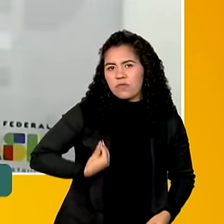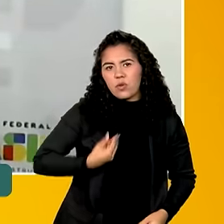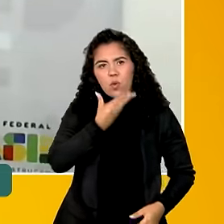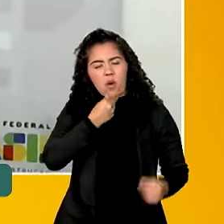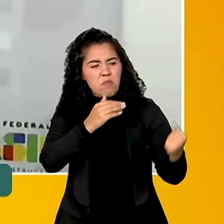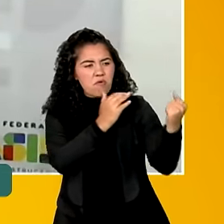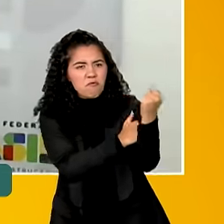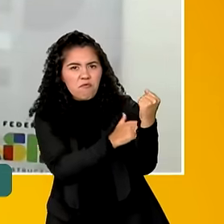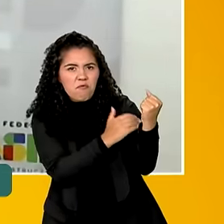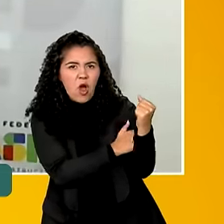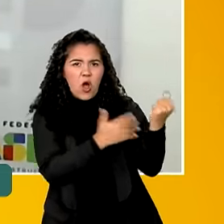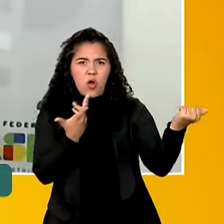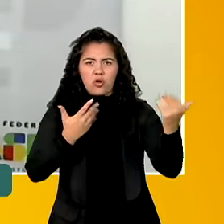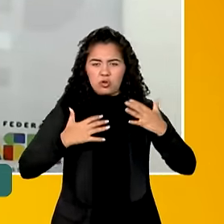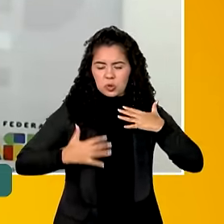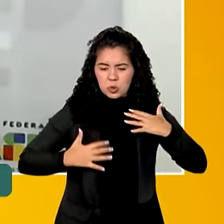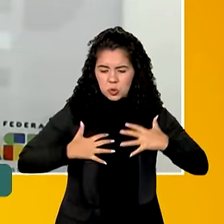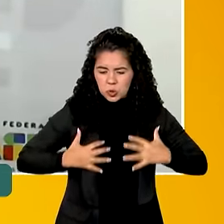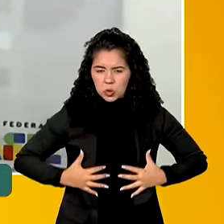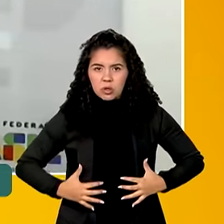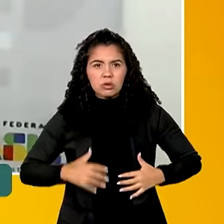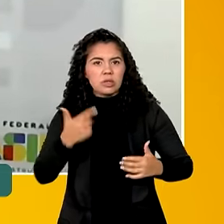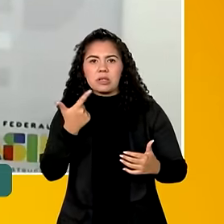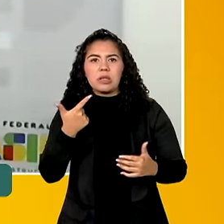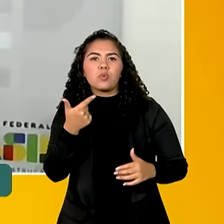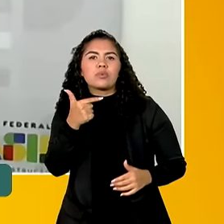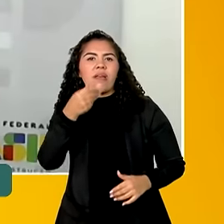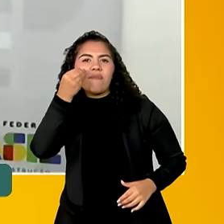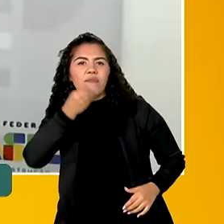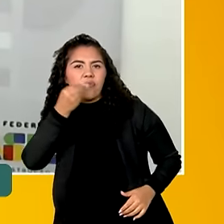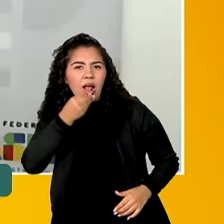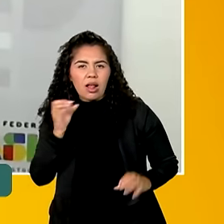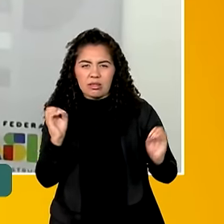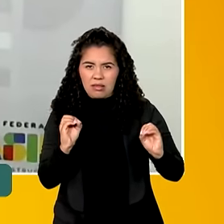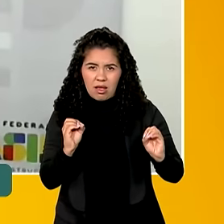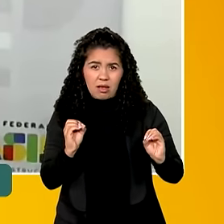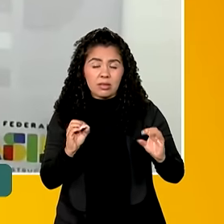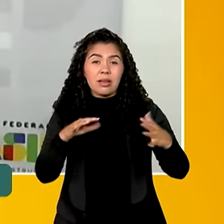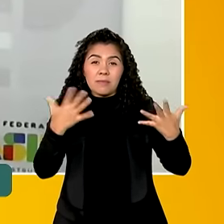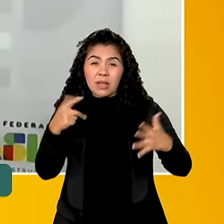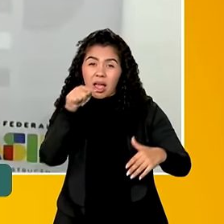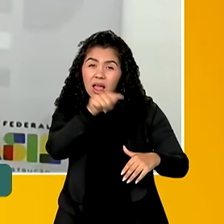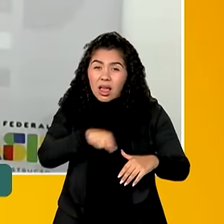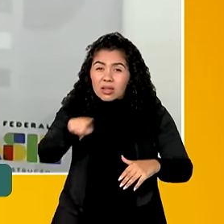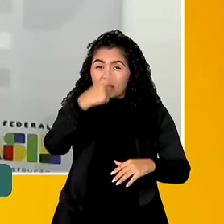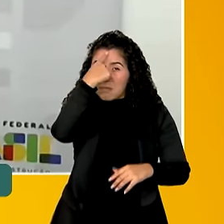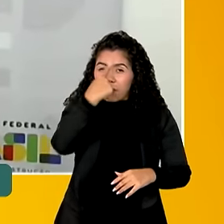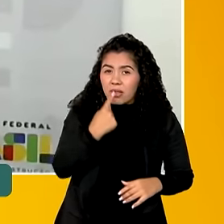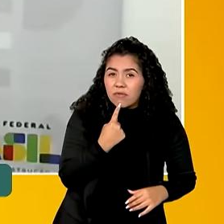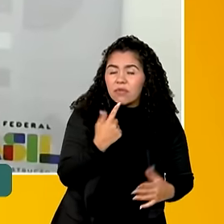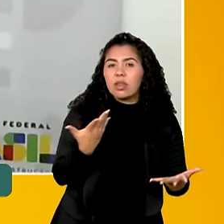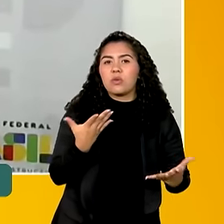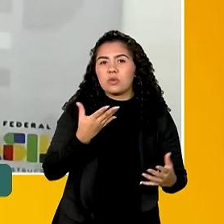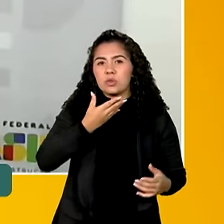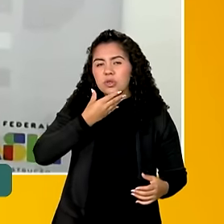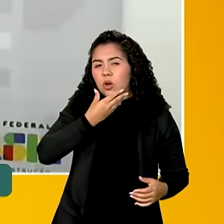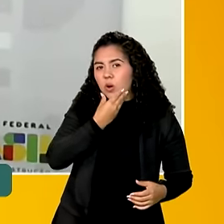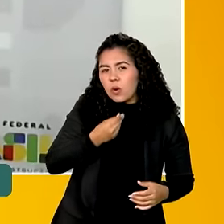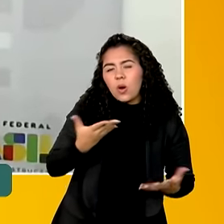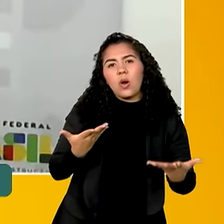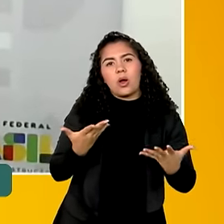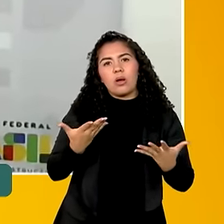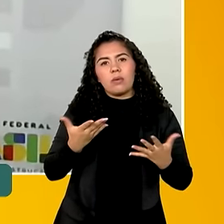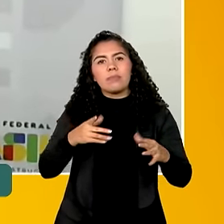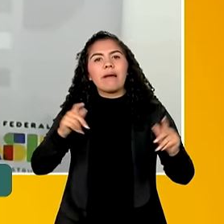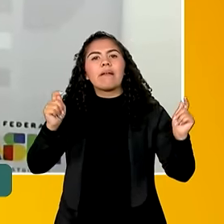viril e que não demonstra vulnerabilidade. Esses padrões de masculinidade levam a gente, levam nós